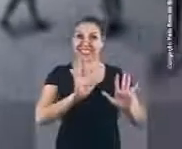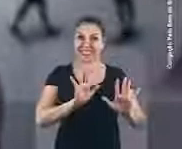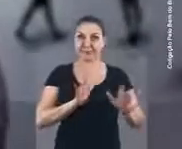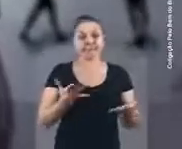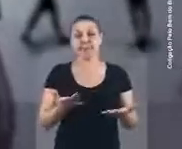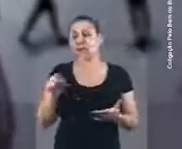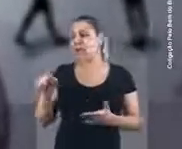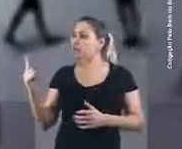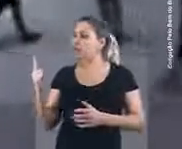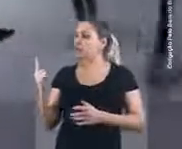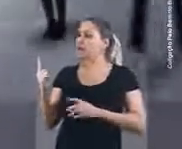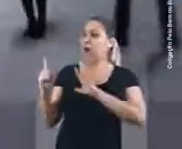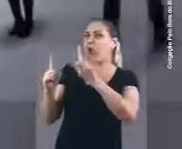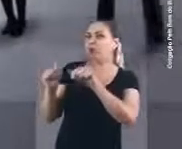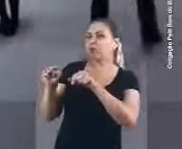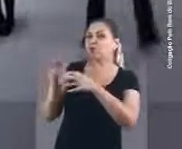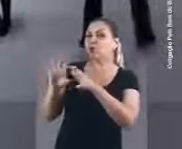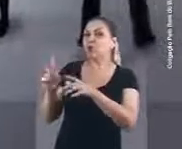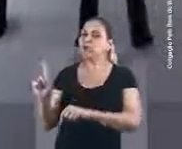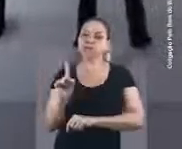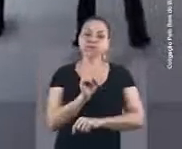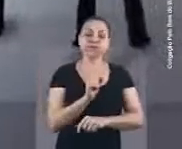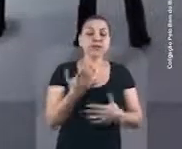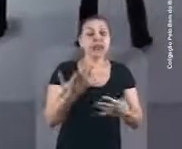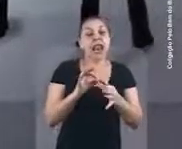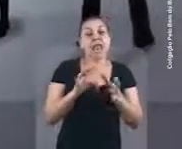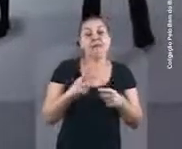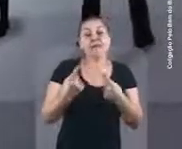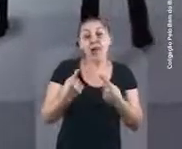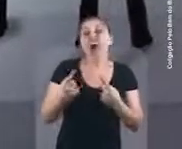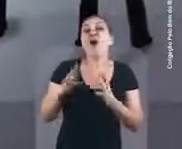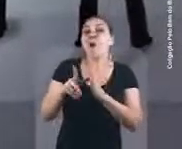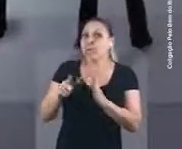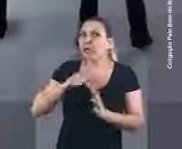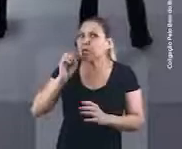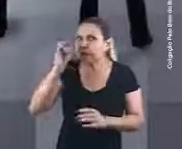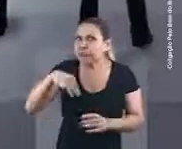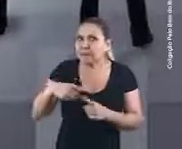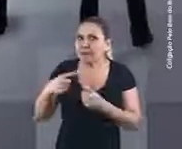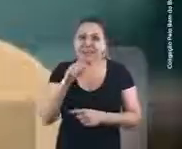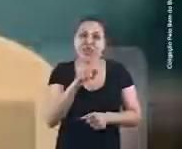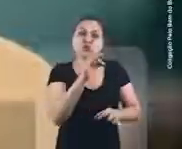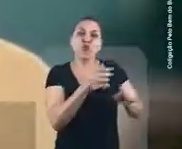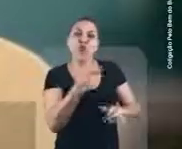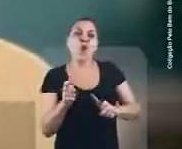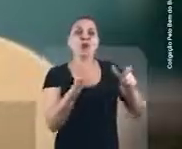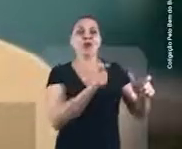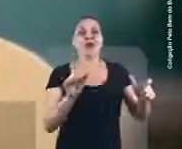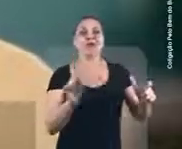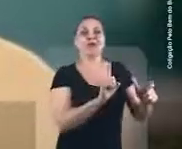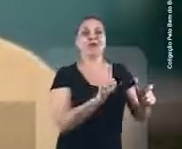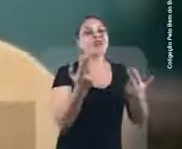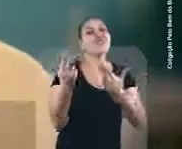Aí o bandido é solto. Ou seja, o roubo existiu. Só que o ladrão será julgado em outro lugar. Foi isso que aconteceu